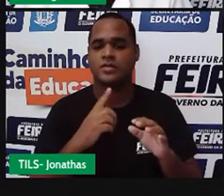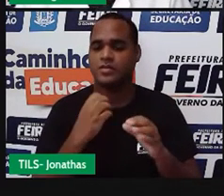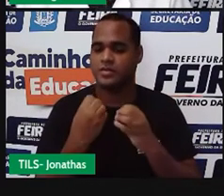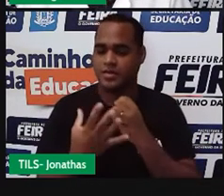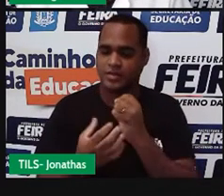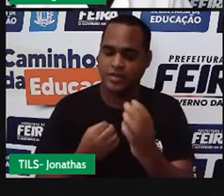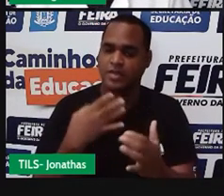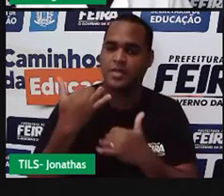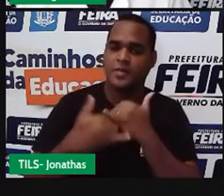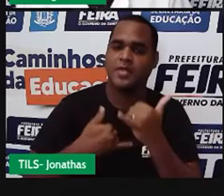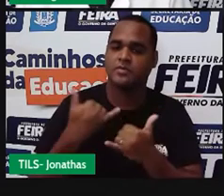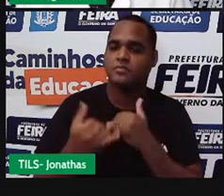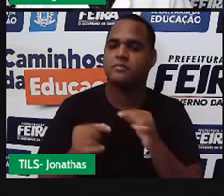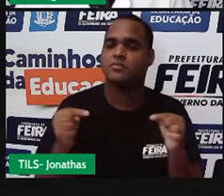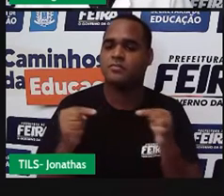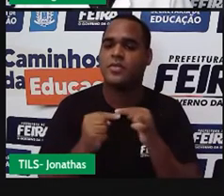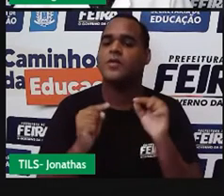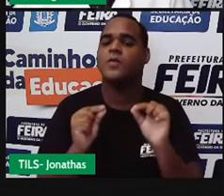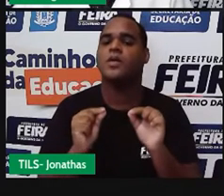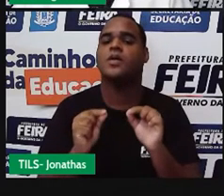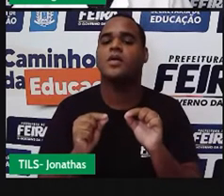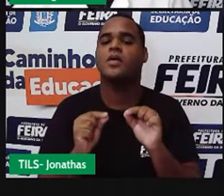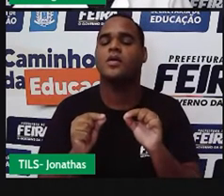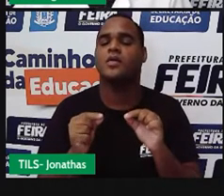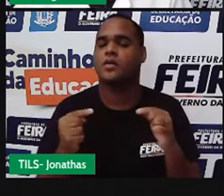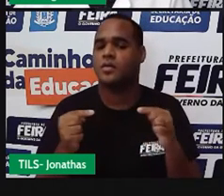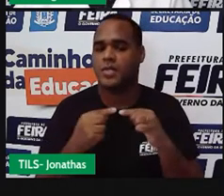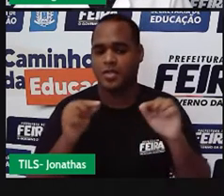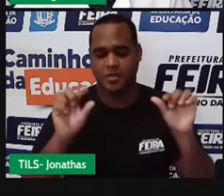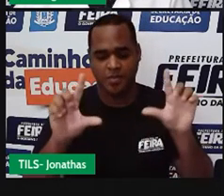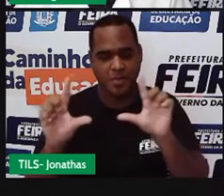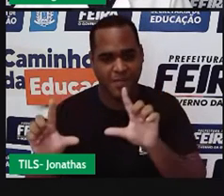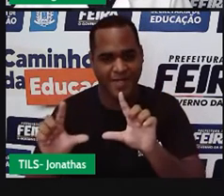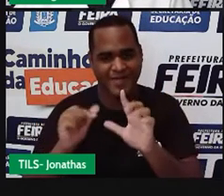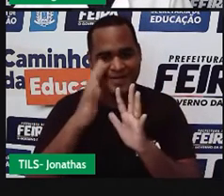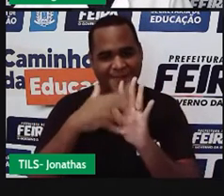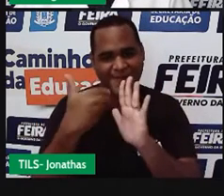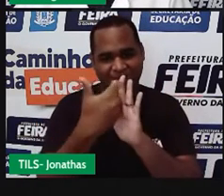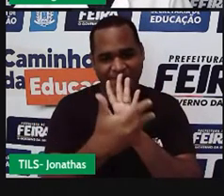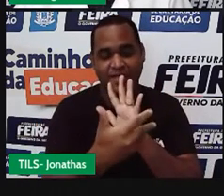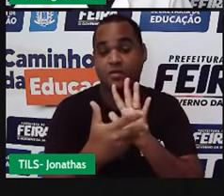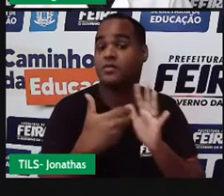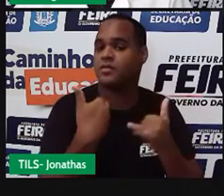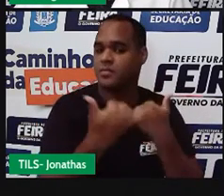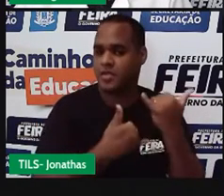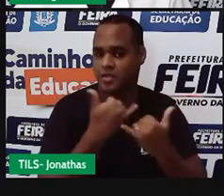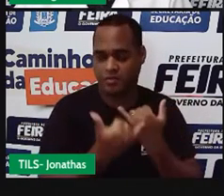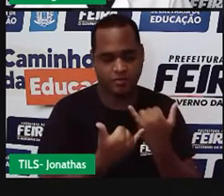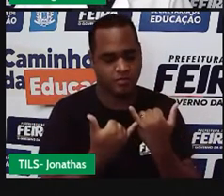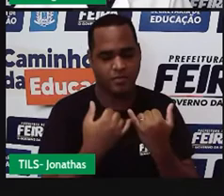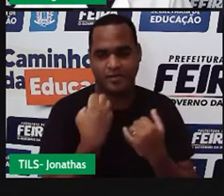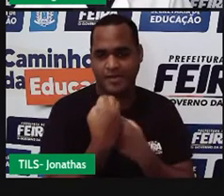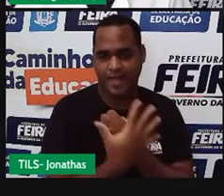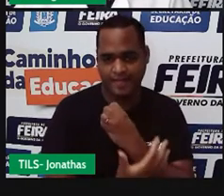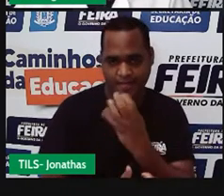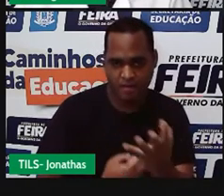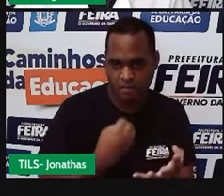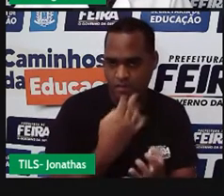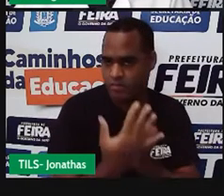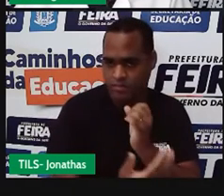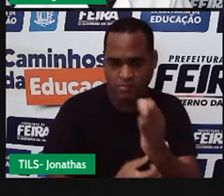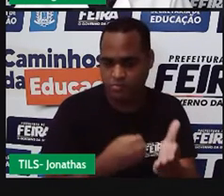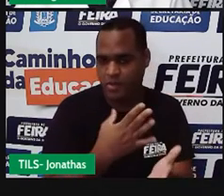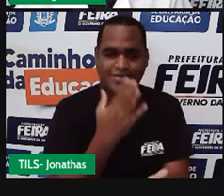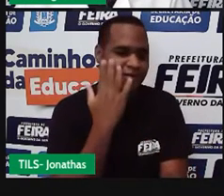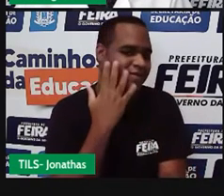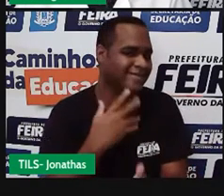está na tabela, tá? Então, são brinquedos que foram arrecadados na campanha. Então,